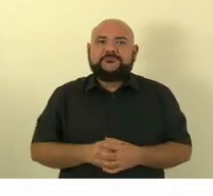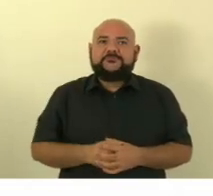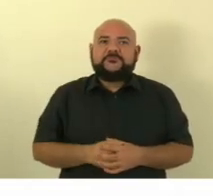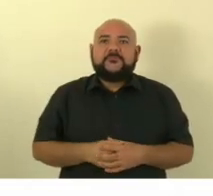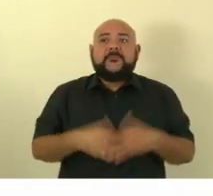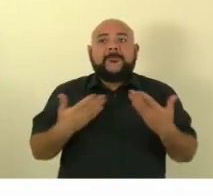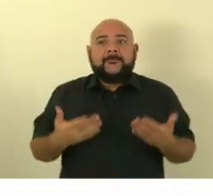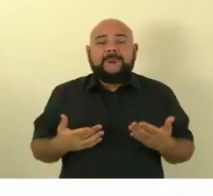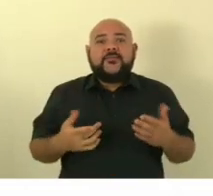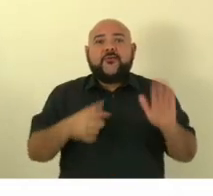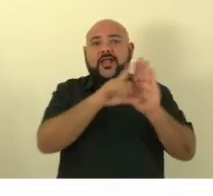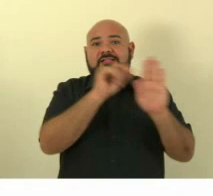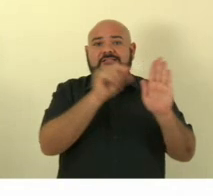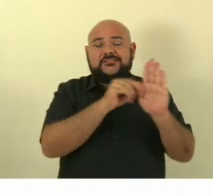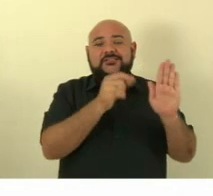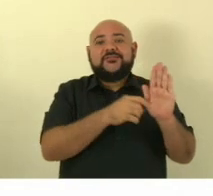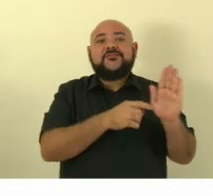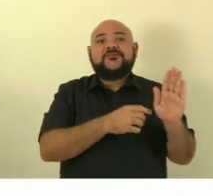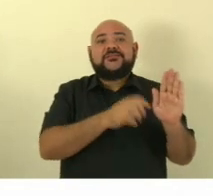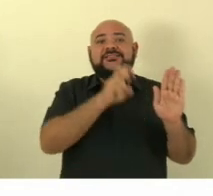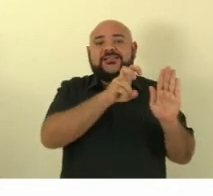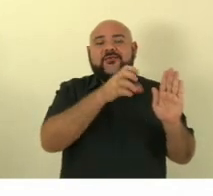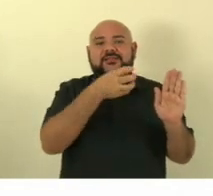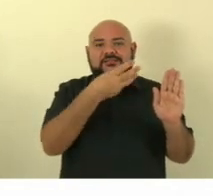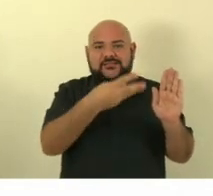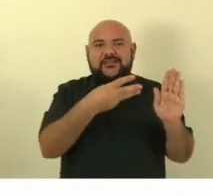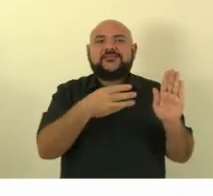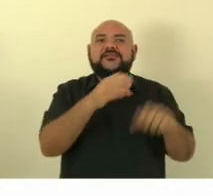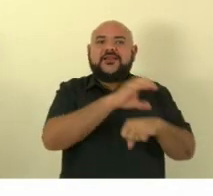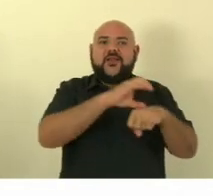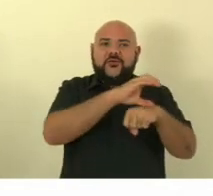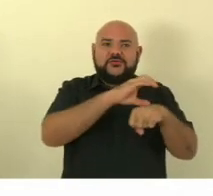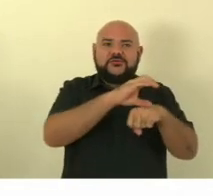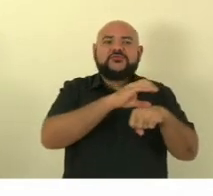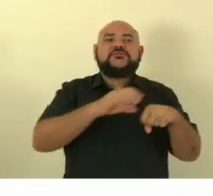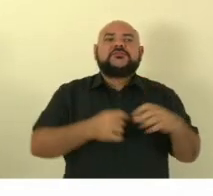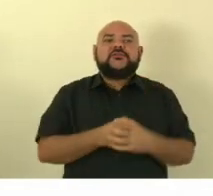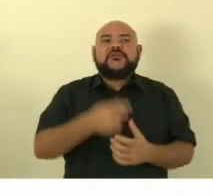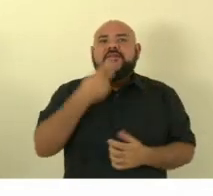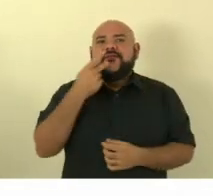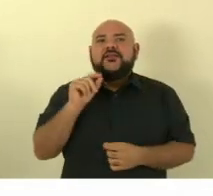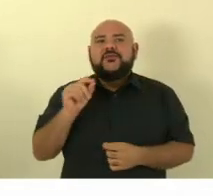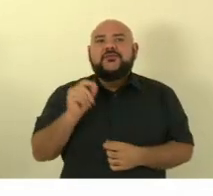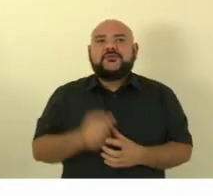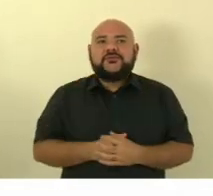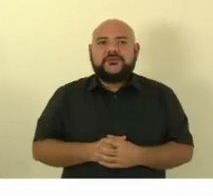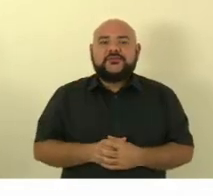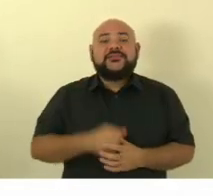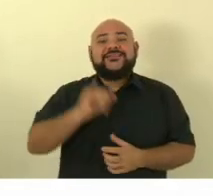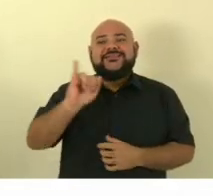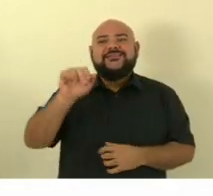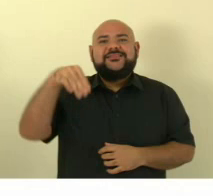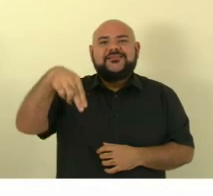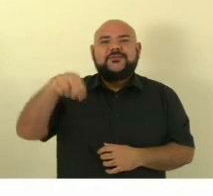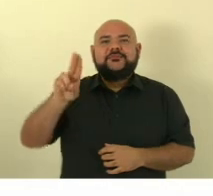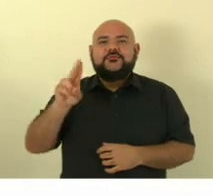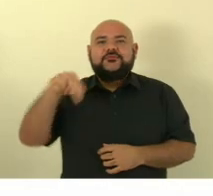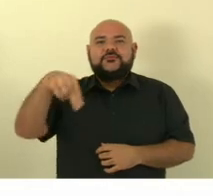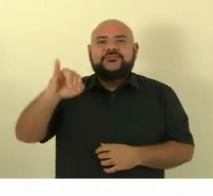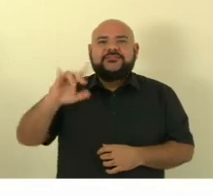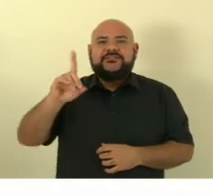53 da nossa Constituição Federal que estabelece a imunidade material em